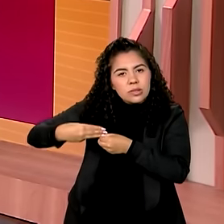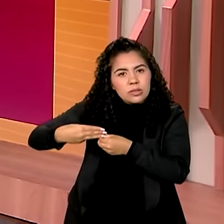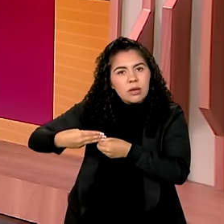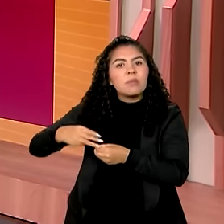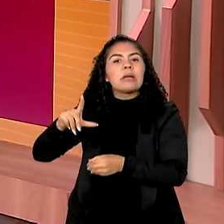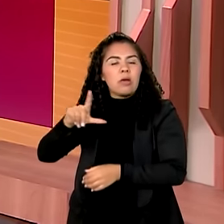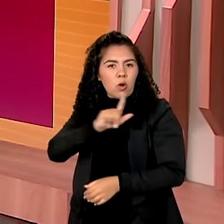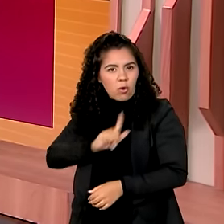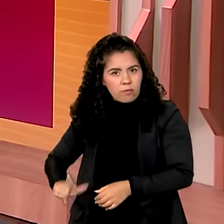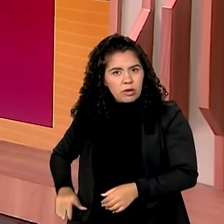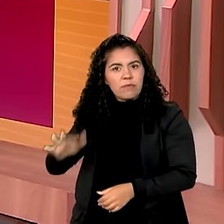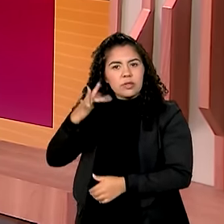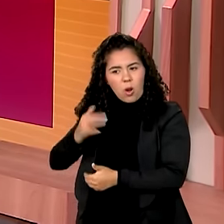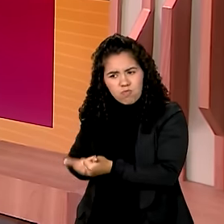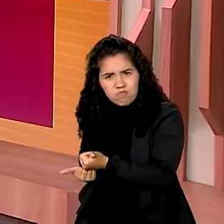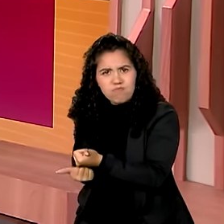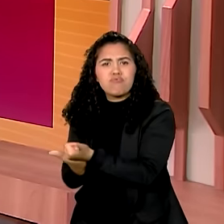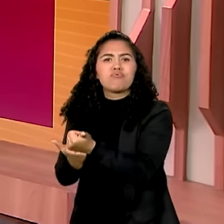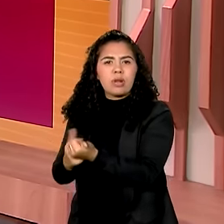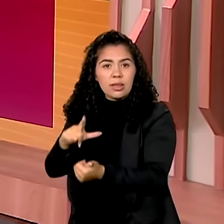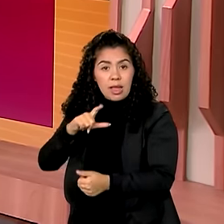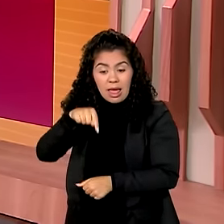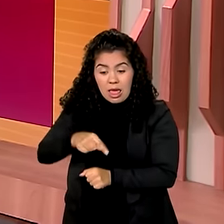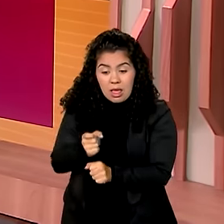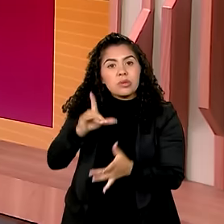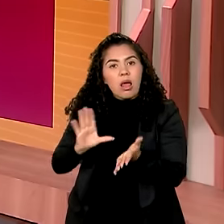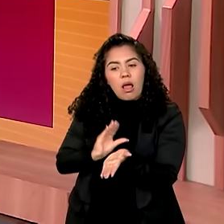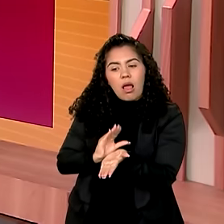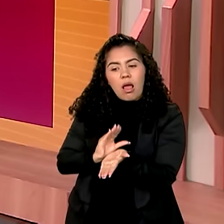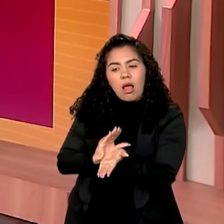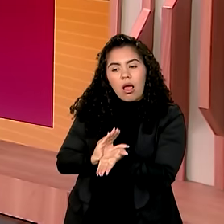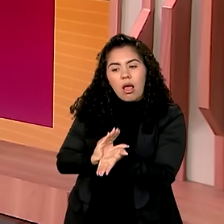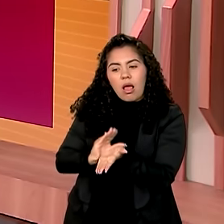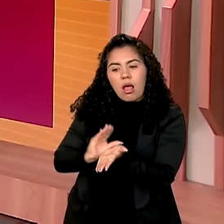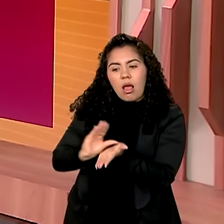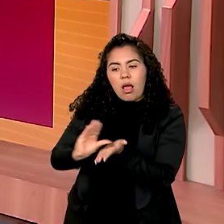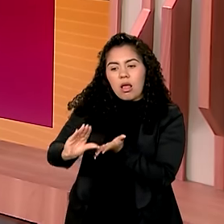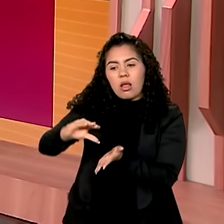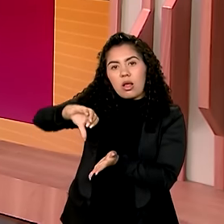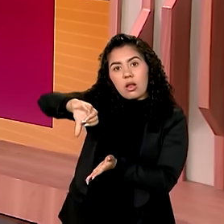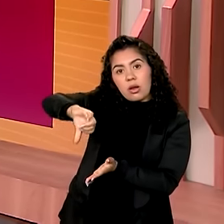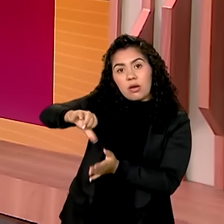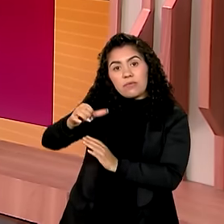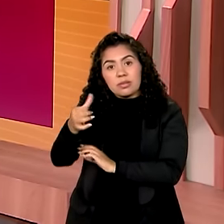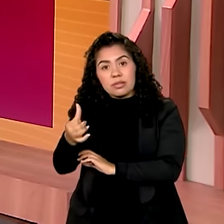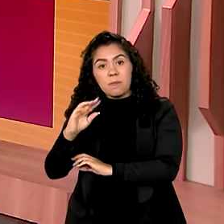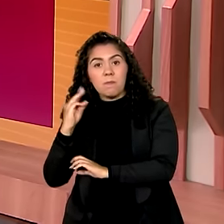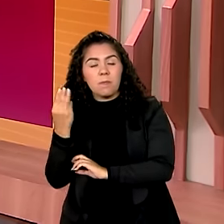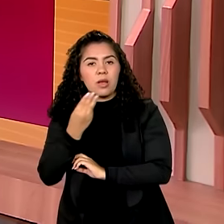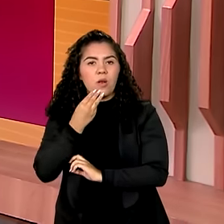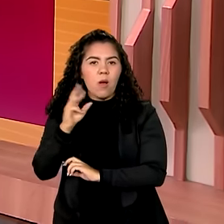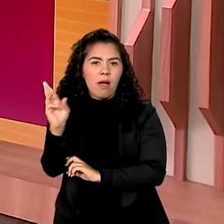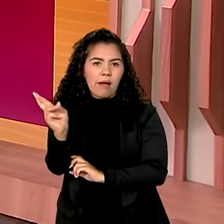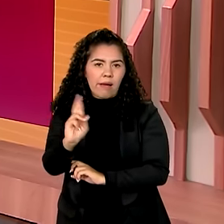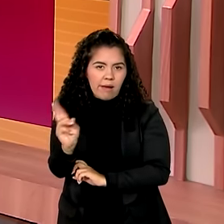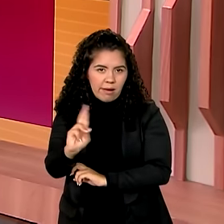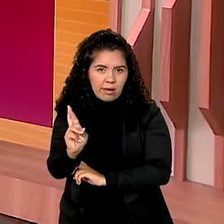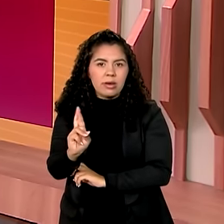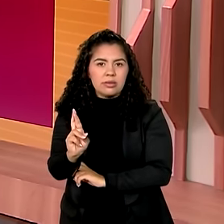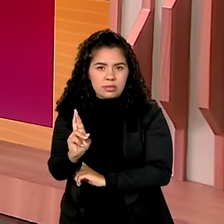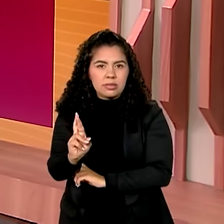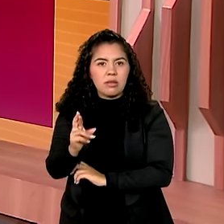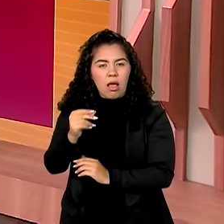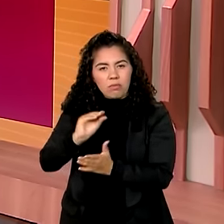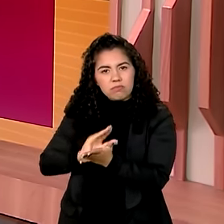forte apoio do governo federal. Só este ano foram concedidos 96 milhões de reais em